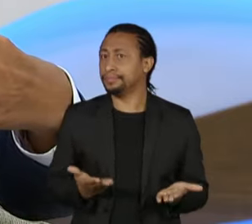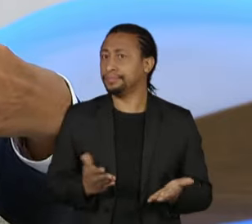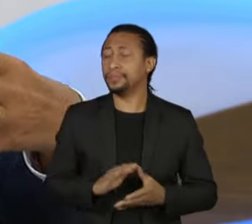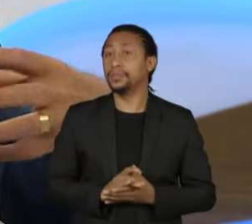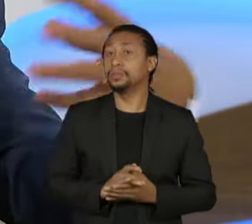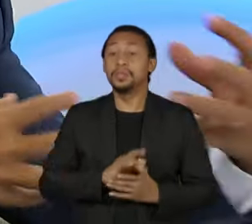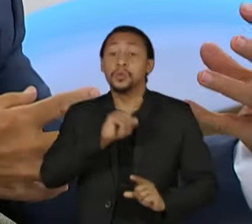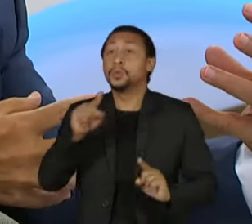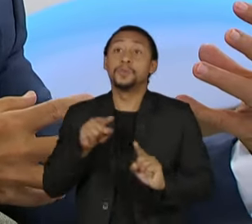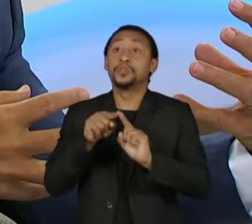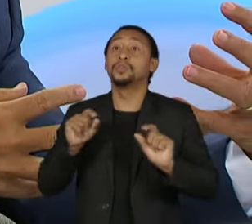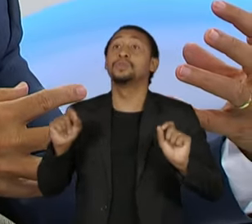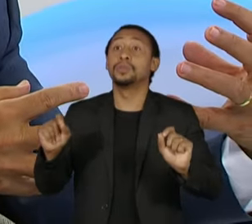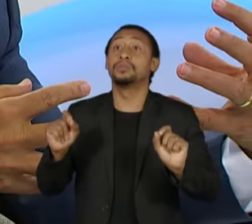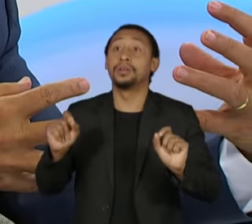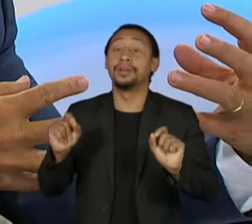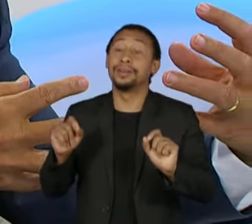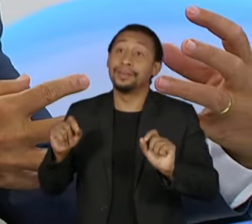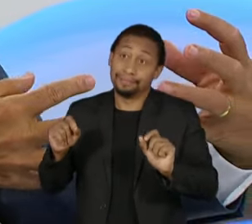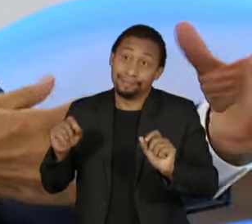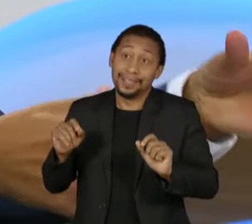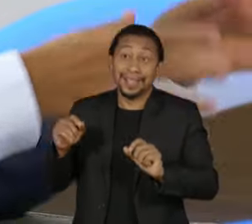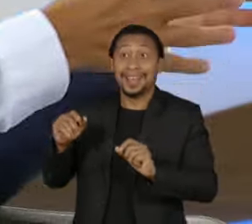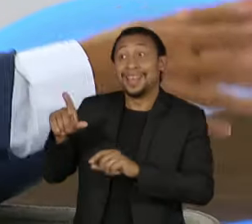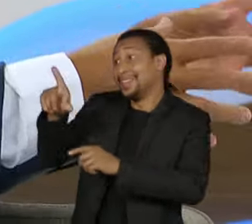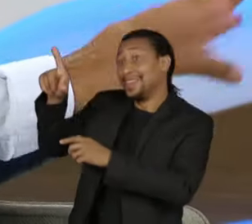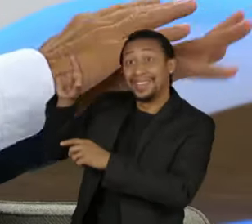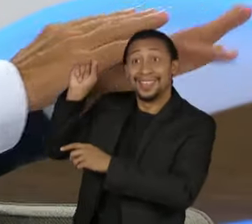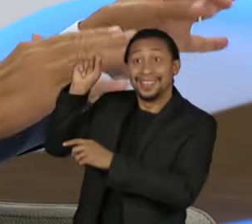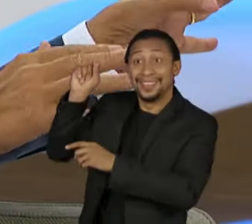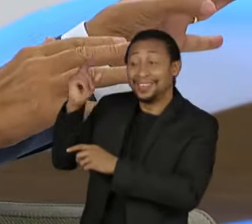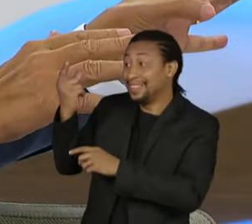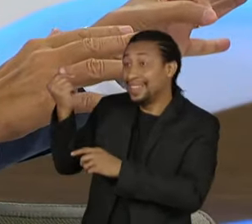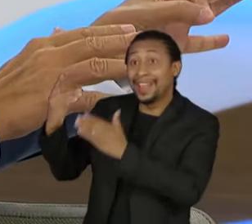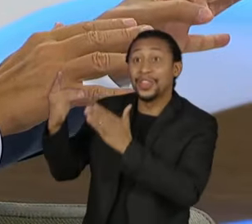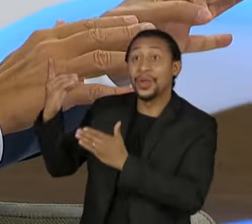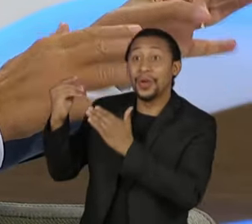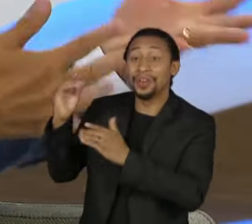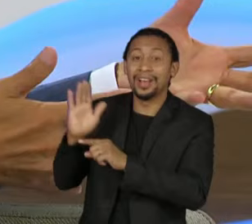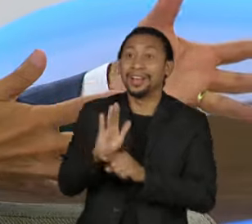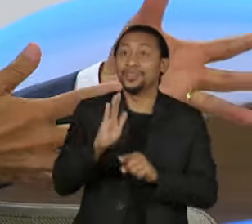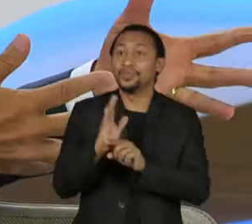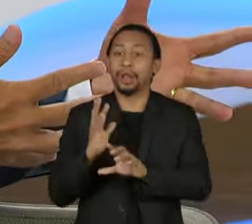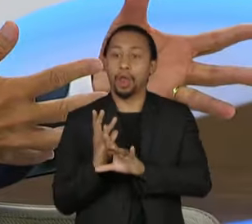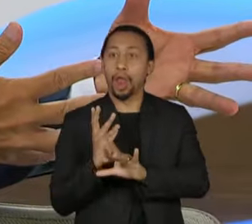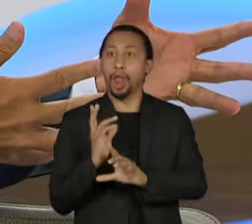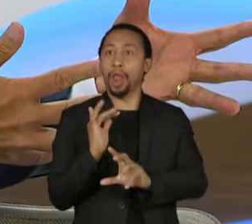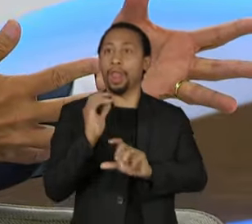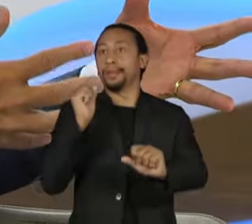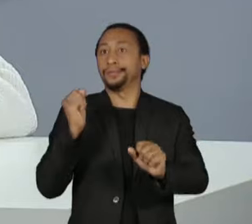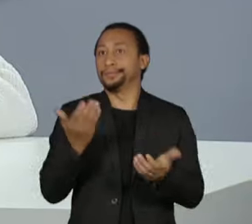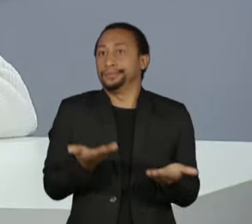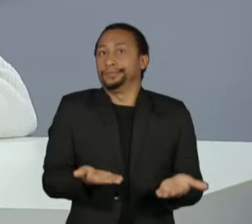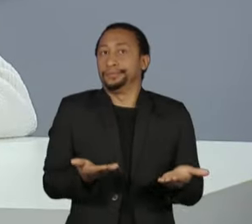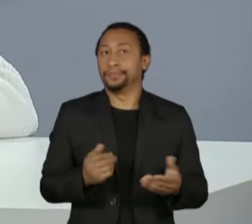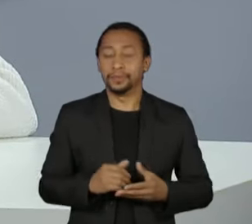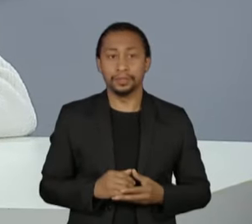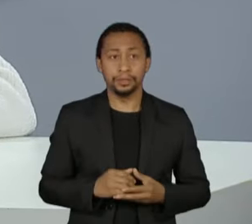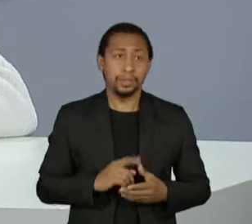disso é mais lucro, está certo? Para o setor, ponto. Isso é prioridade do Brasil.